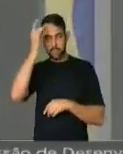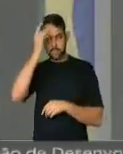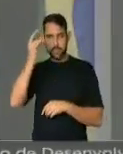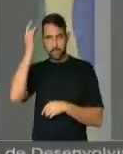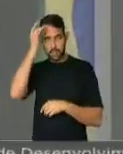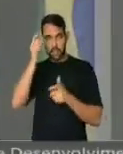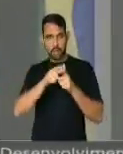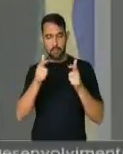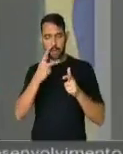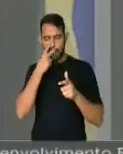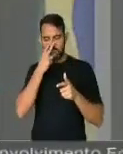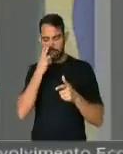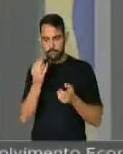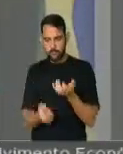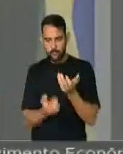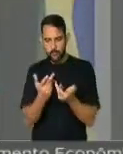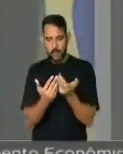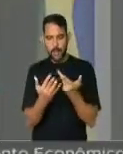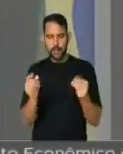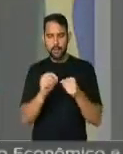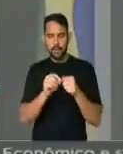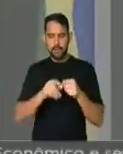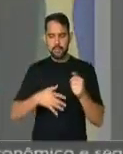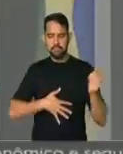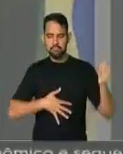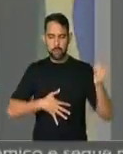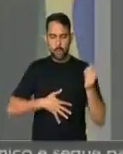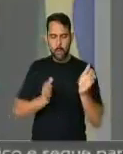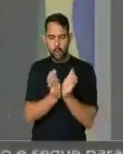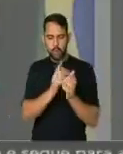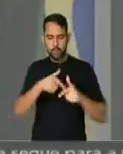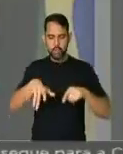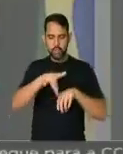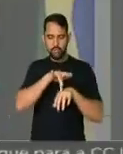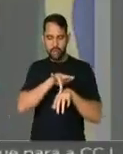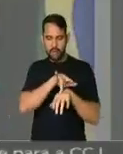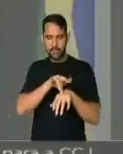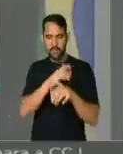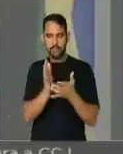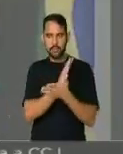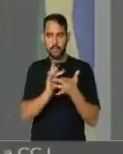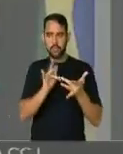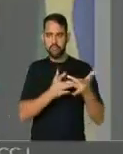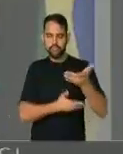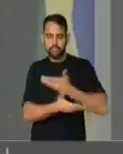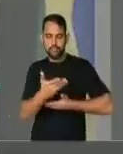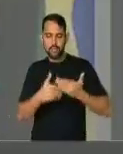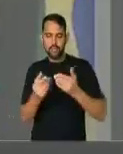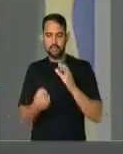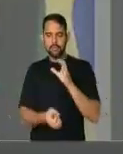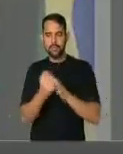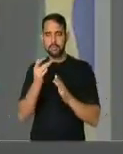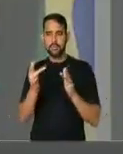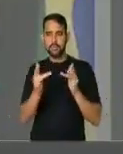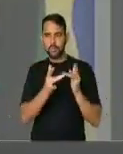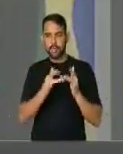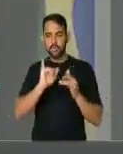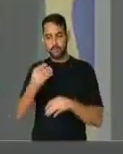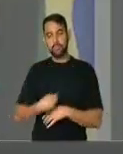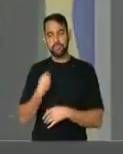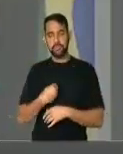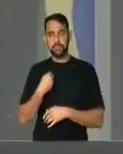Santo, na maior fogueira, uma das quadrilhas mais bem organizadas, confraternizando e criando um ambiente de negócios, de